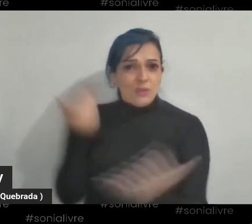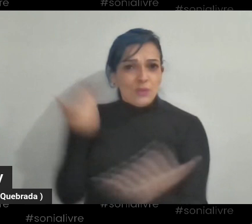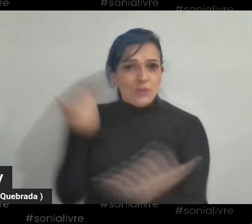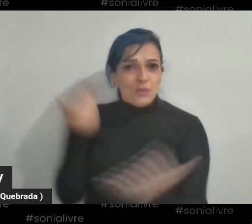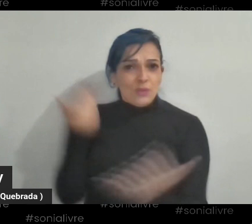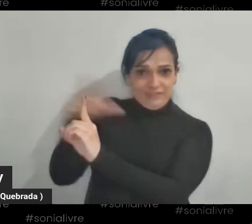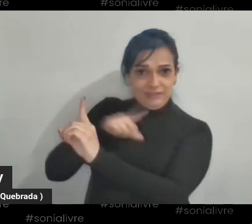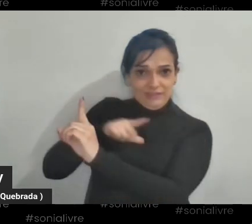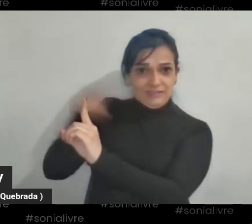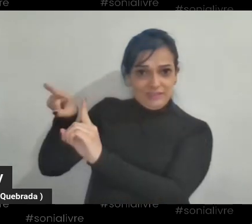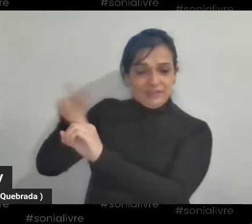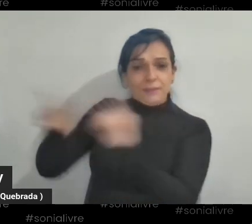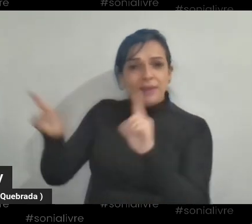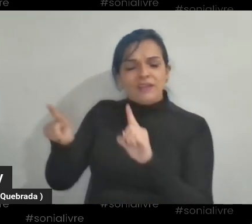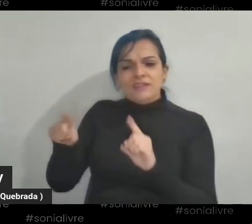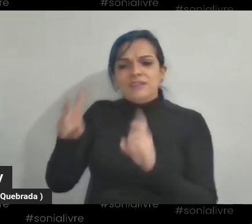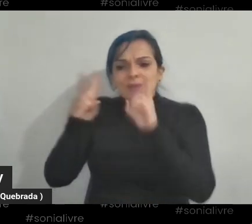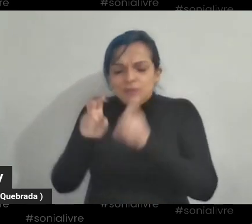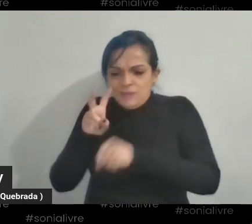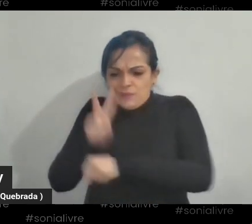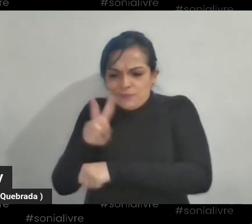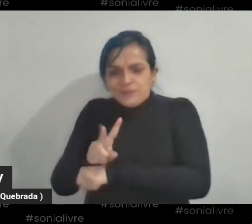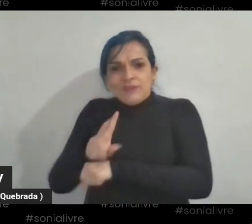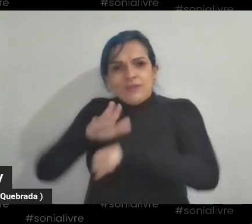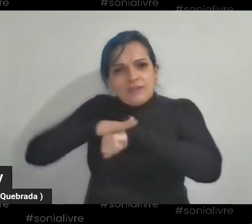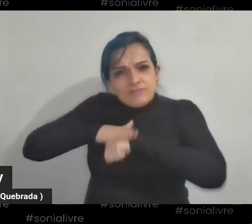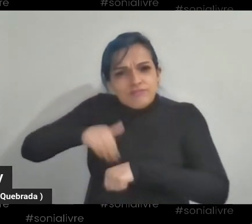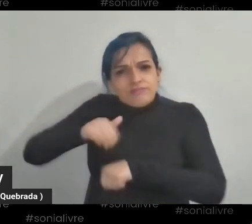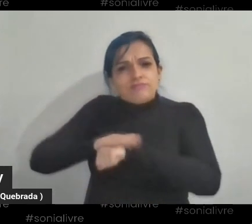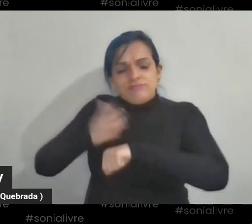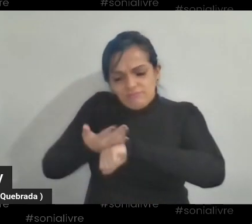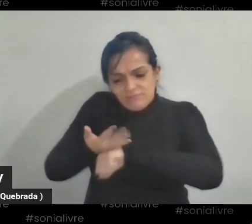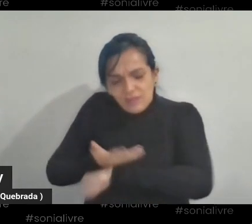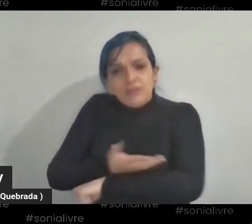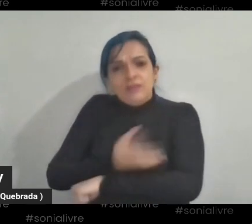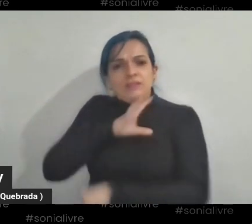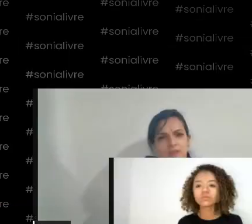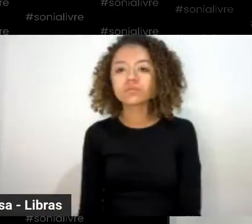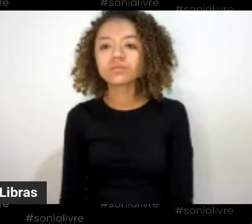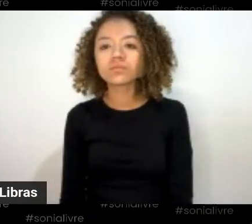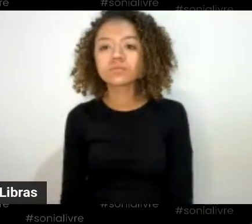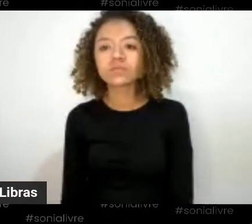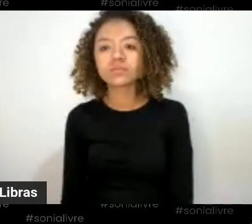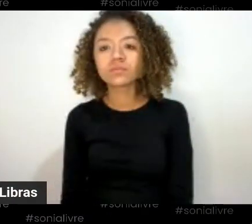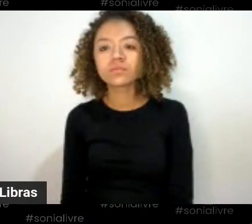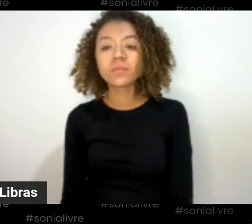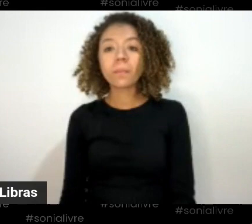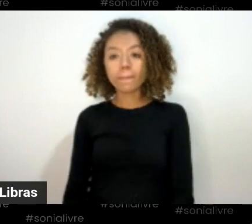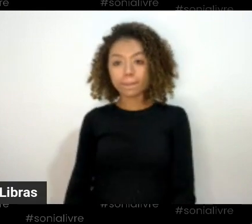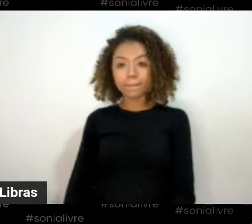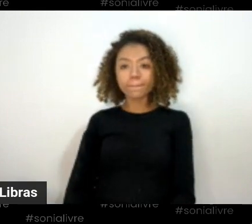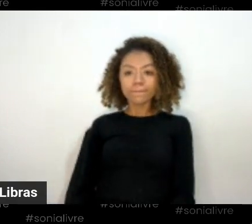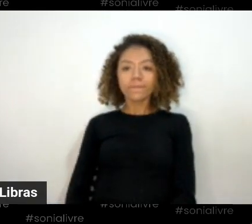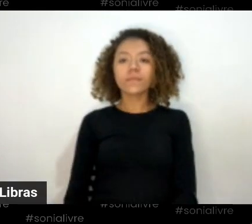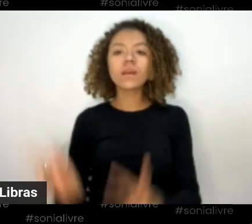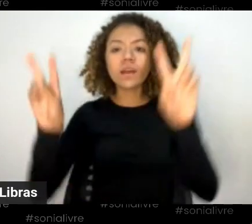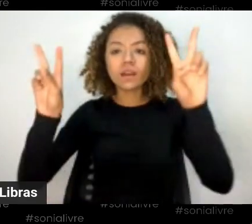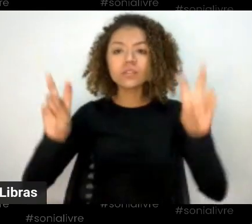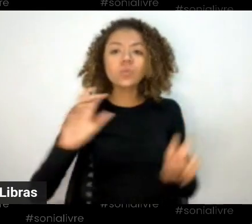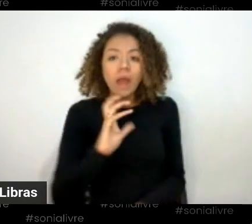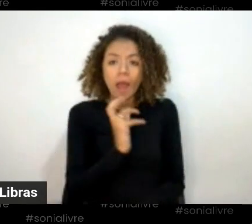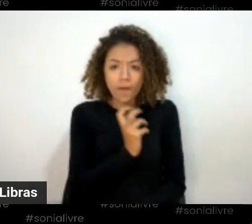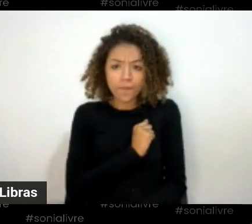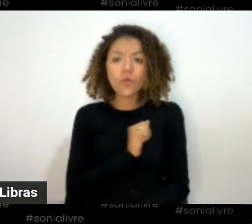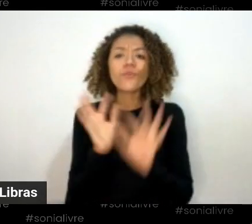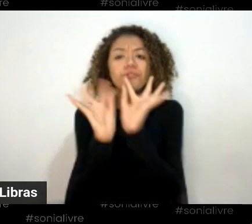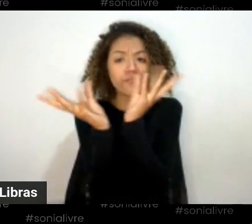de afeto, de carinho, de amor, de família. Isso a gente tem para dar e vender, graças a Deus,